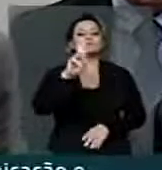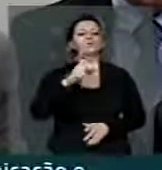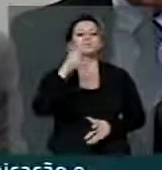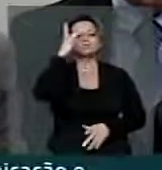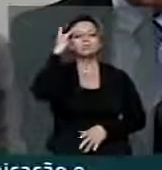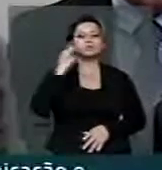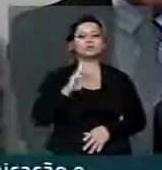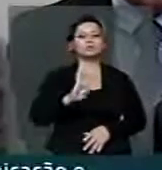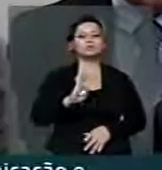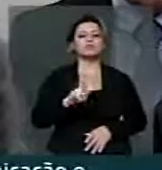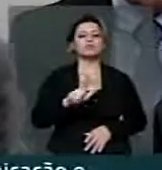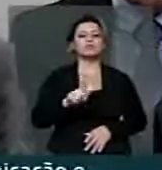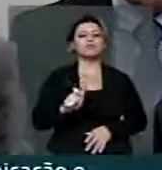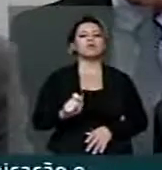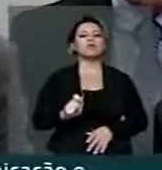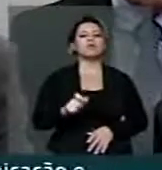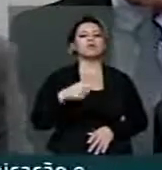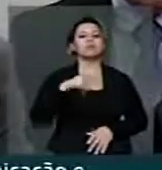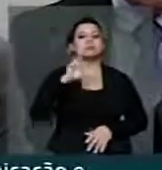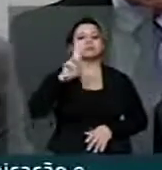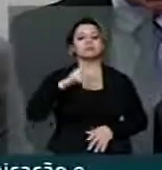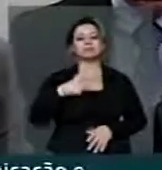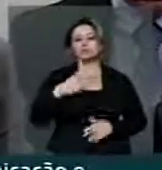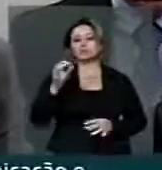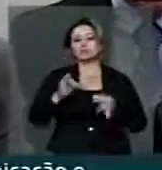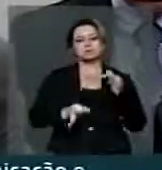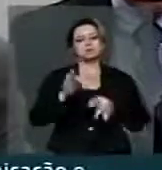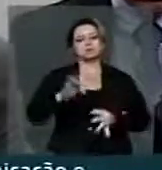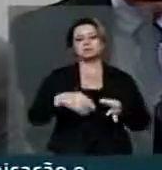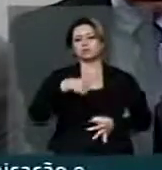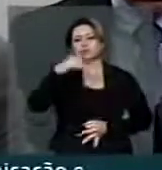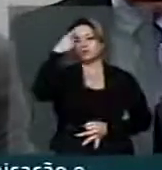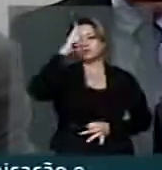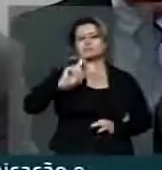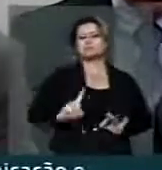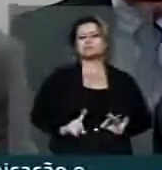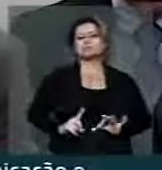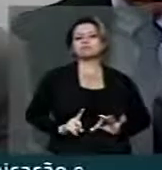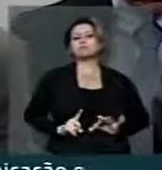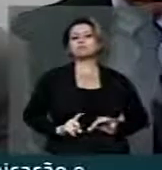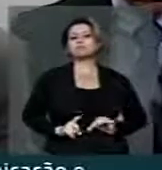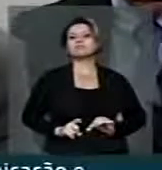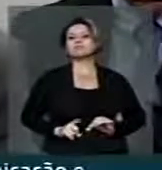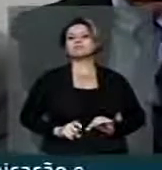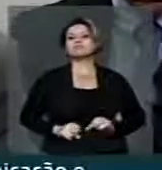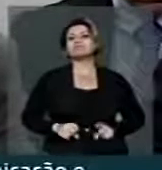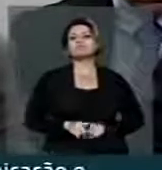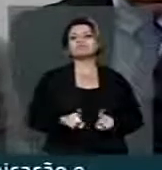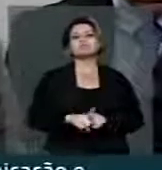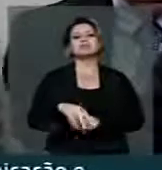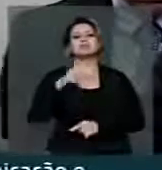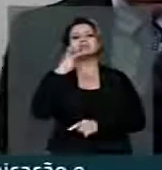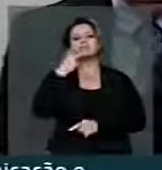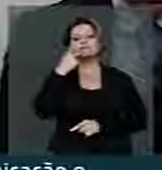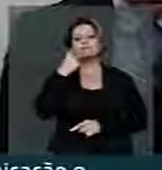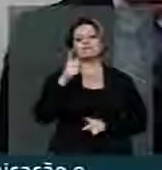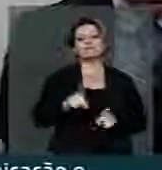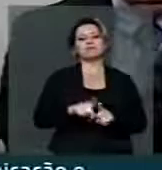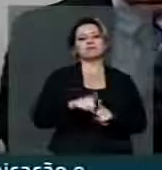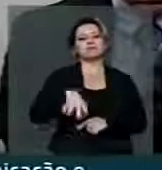passa a responder por essa acusação? O judiciário não sabe. Ele dá decisões em sentidos controversos.